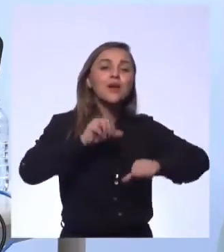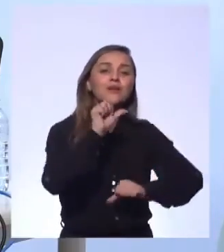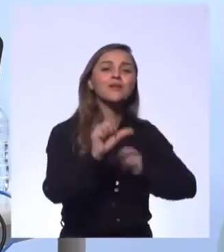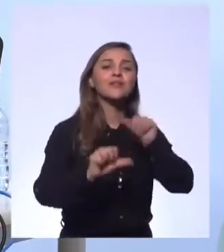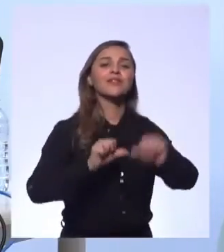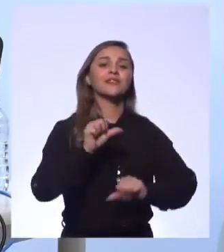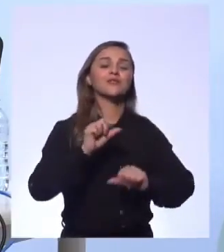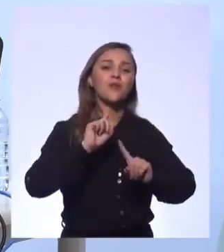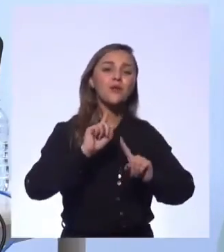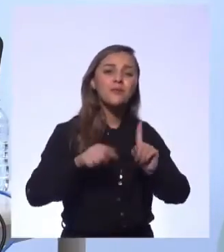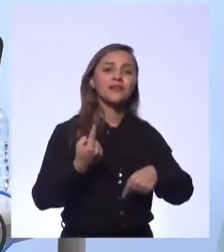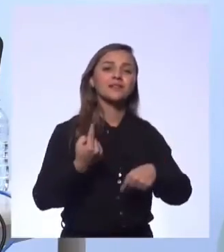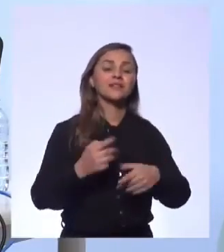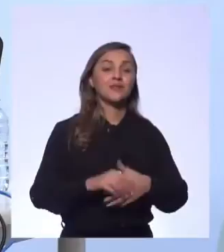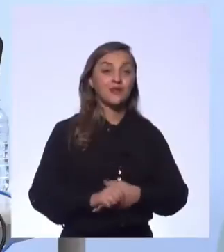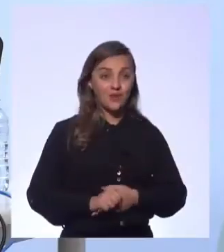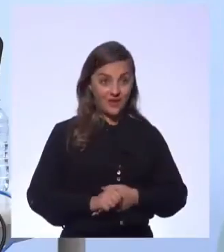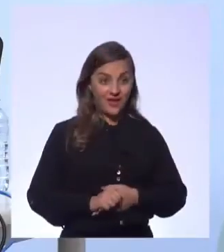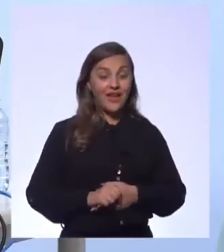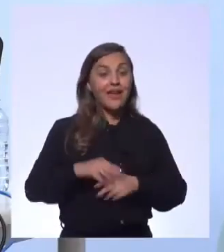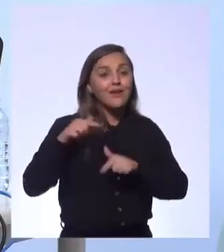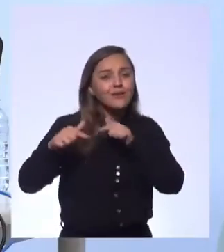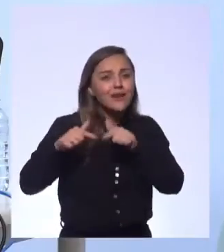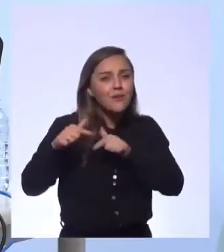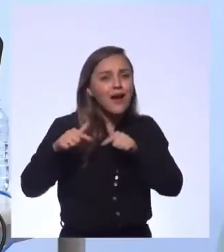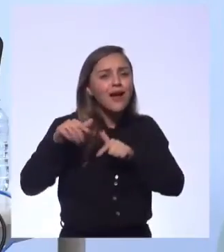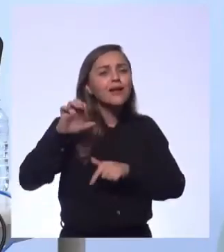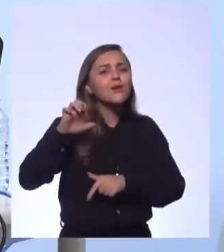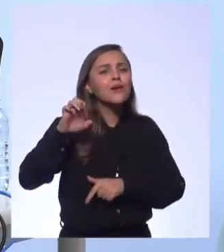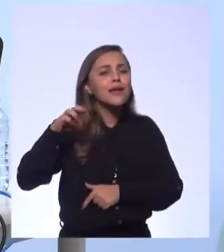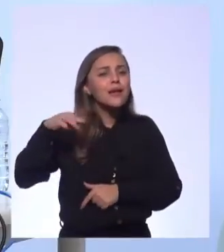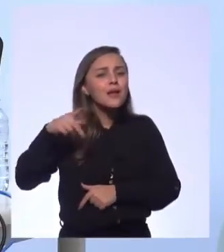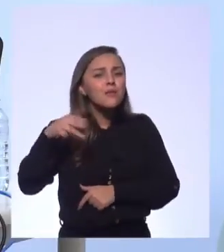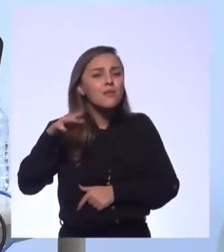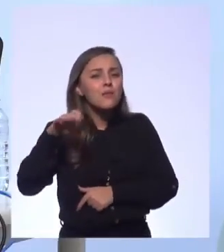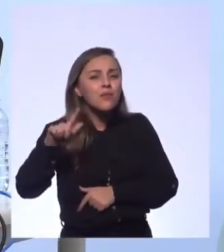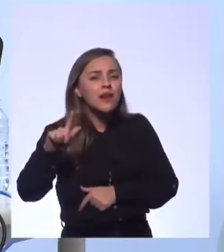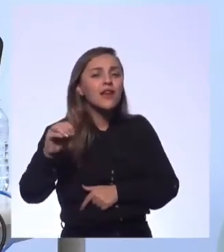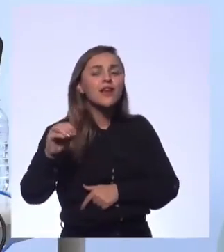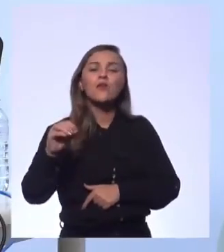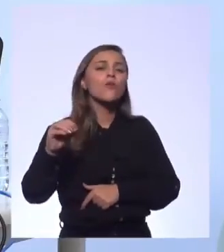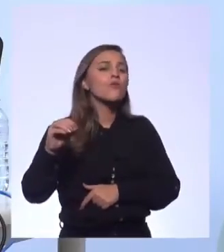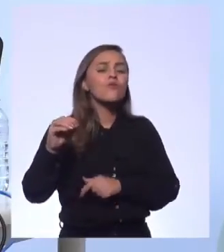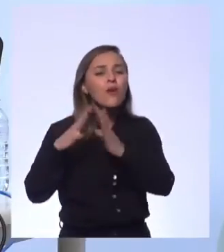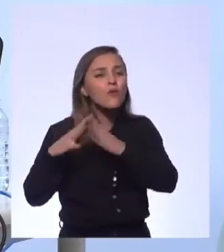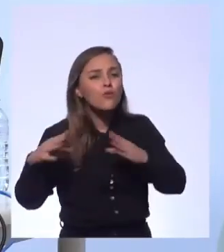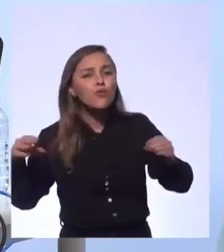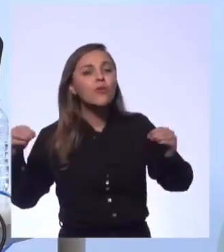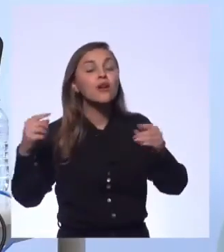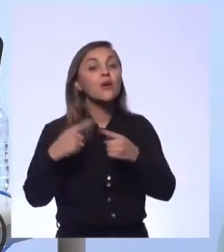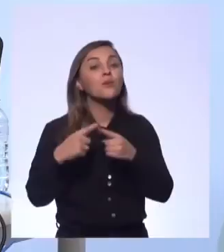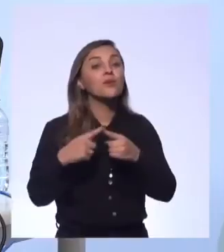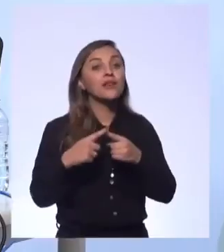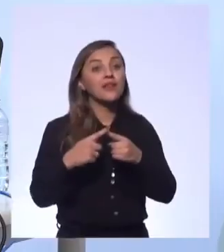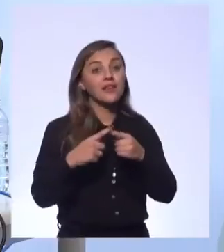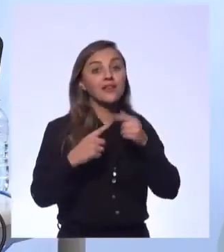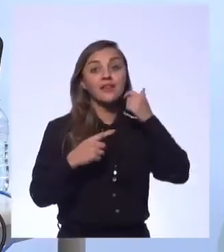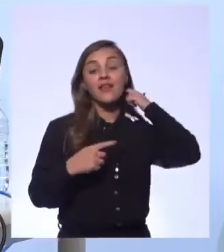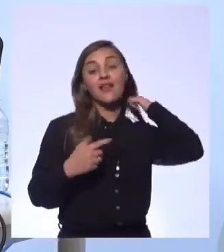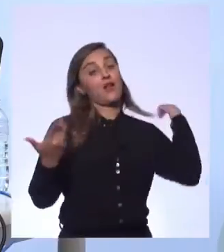figura do emprego. Essa está com o dia contado cada vez mais. O que não vai faltar nesse mundo é o quê?